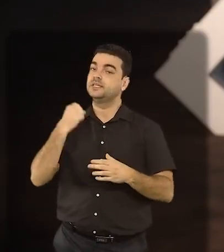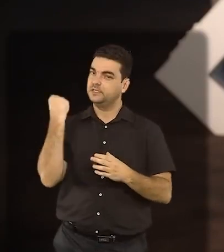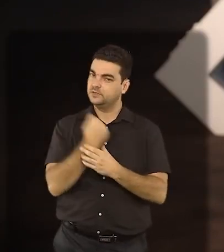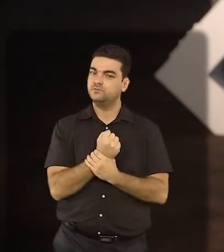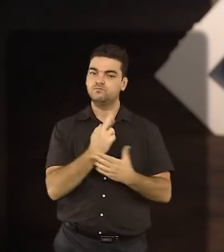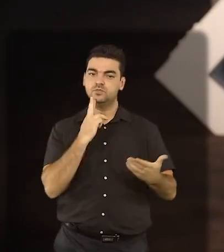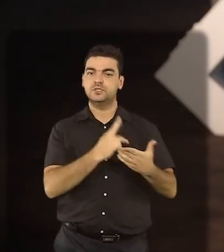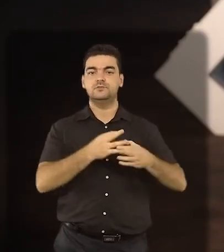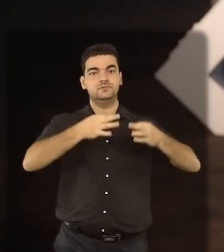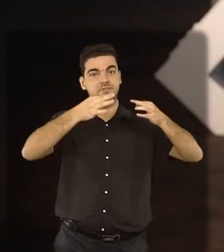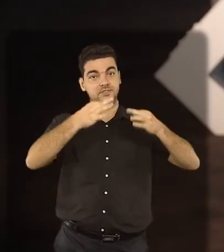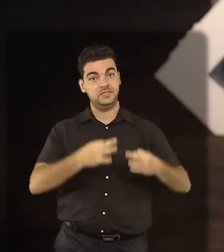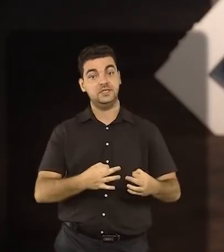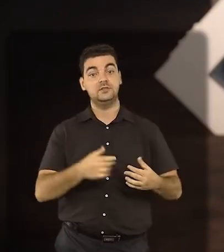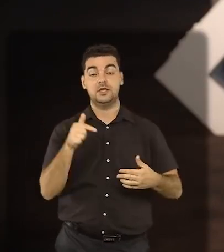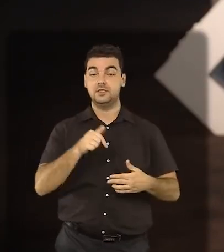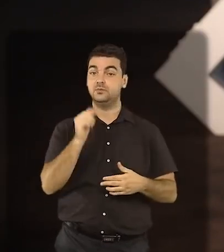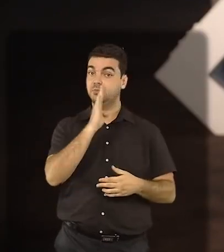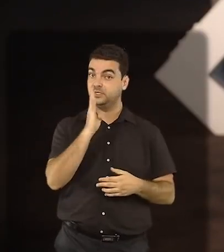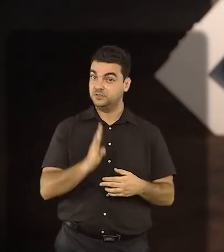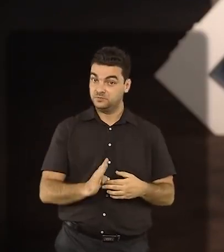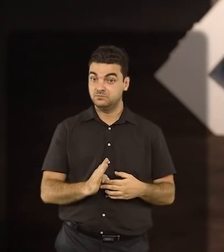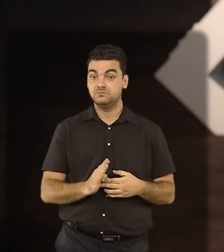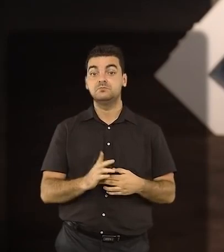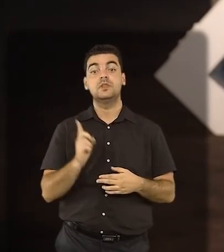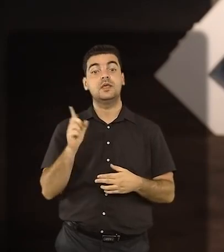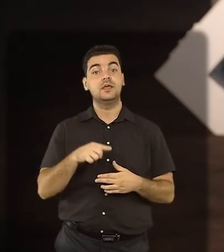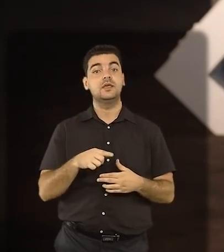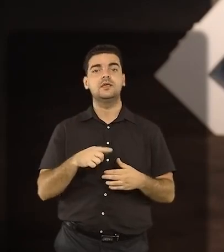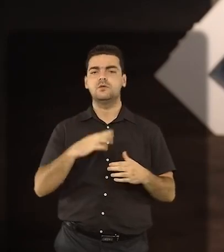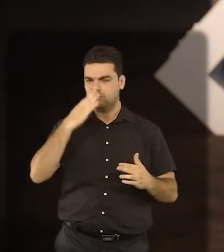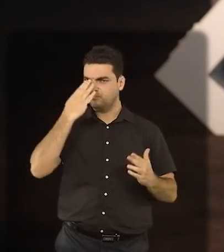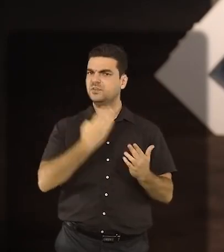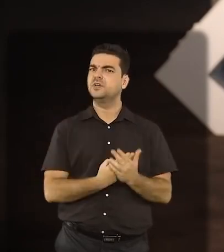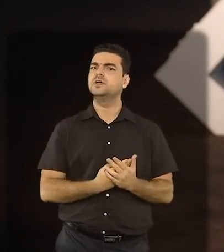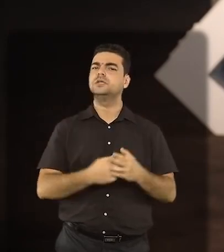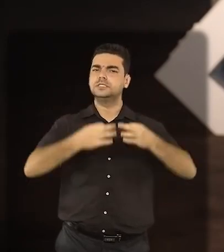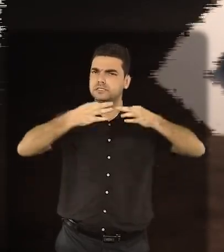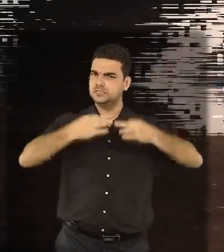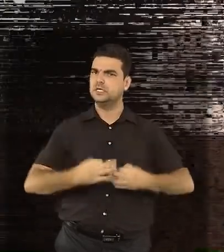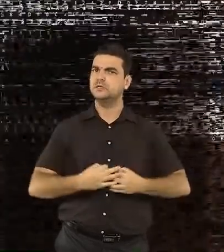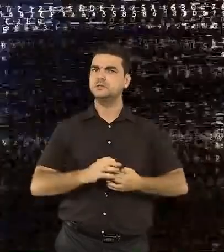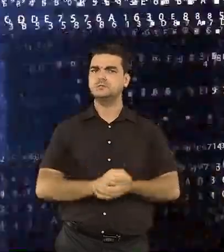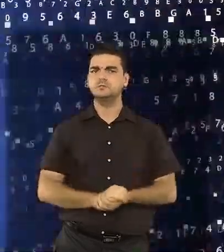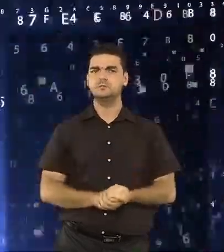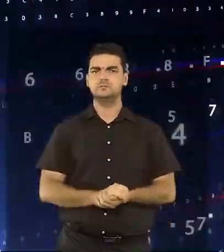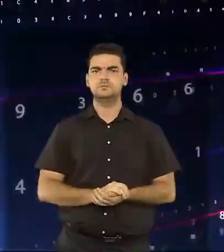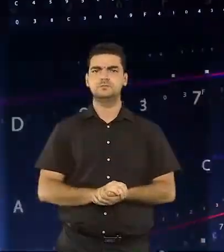resultados eleitorais em nosso país sejam íntegros e confiáveis.